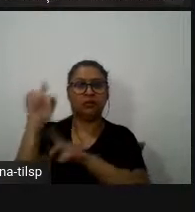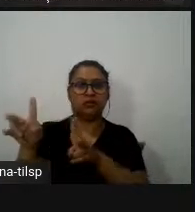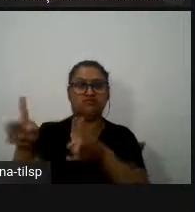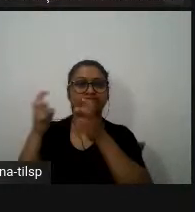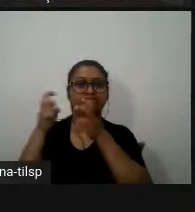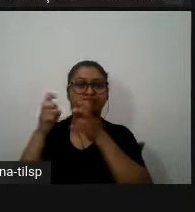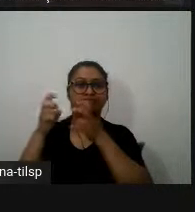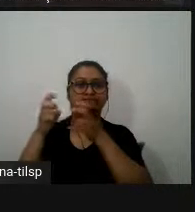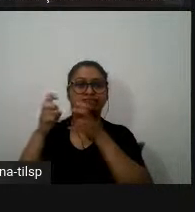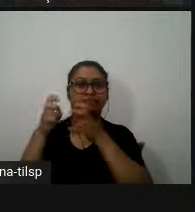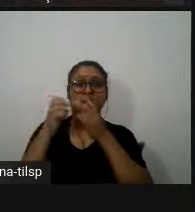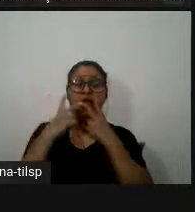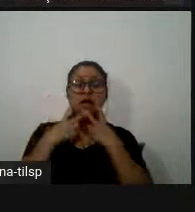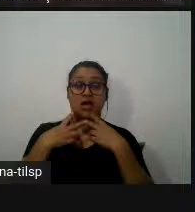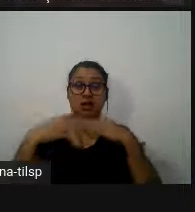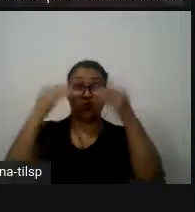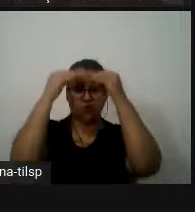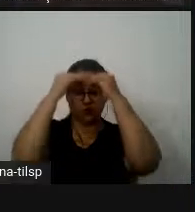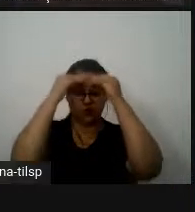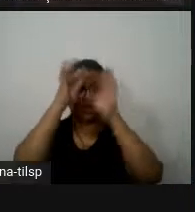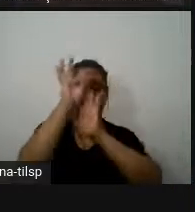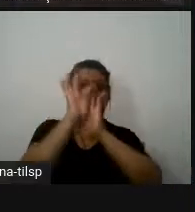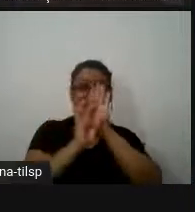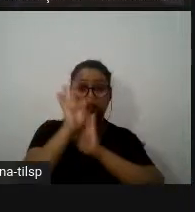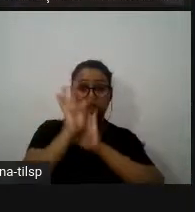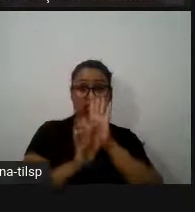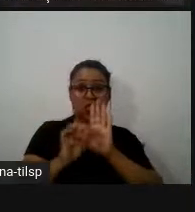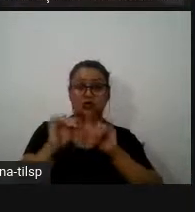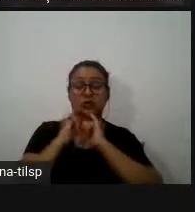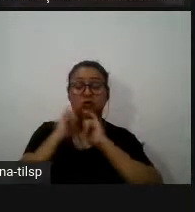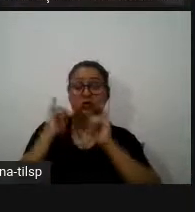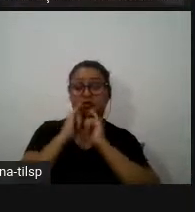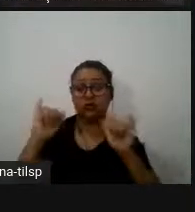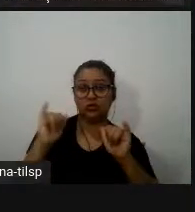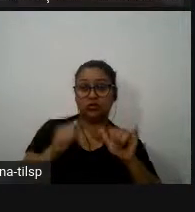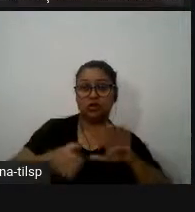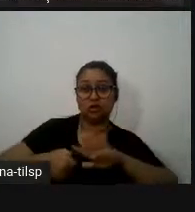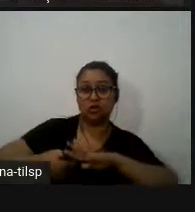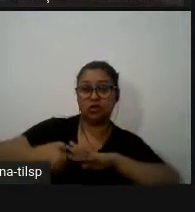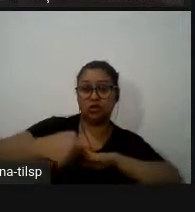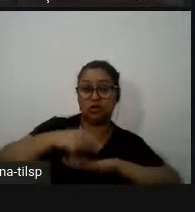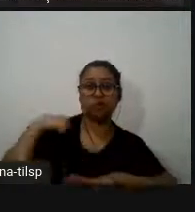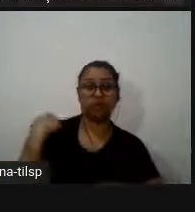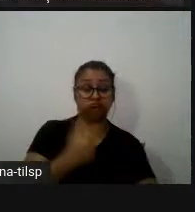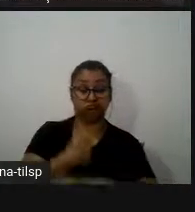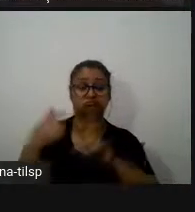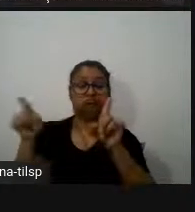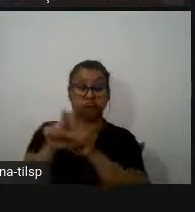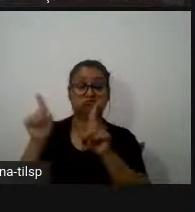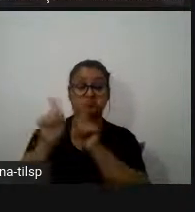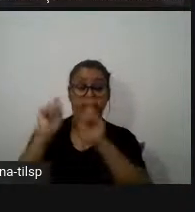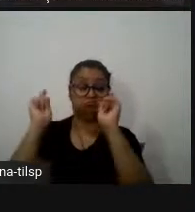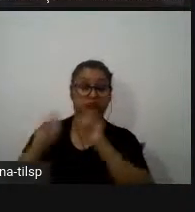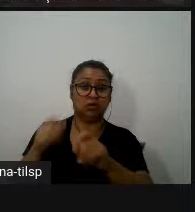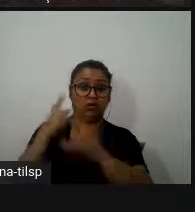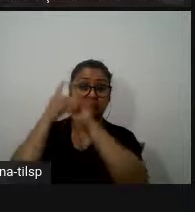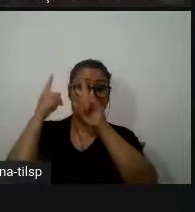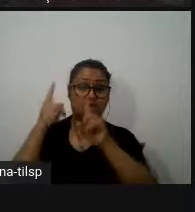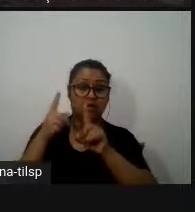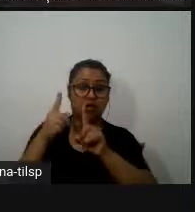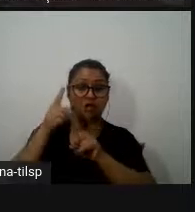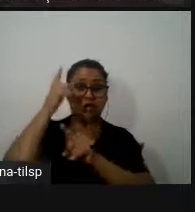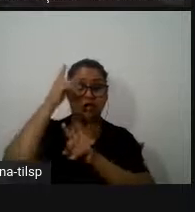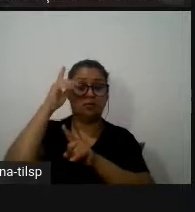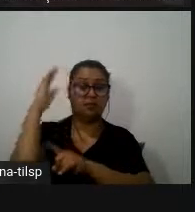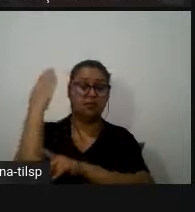linguisticamente e textualmente notícias e notícias falsas nós também conseguimos detectar que no caso das notícias falsas